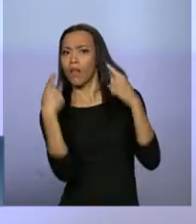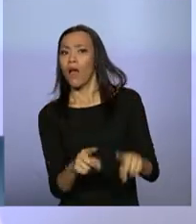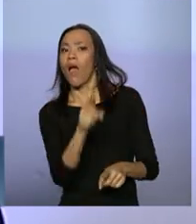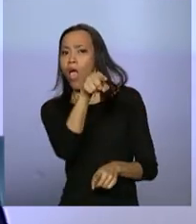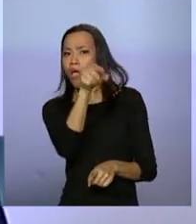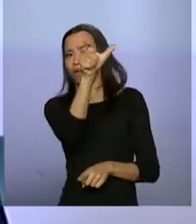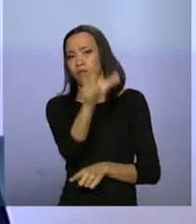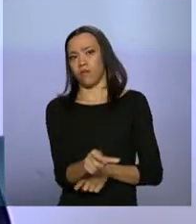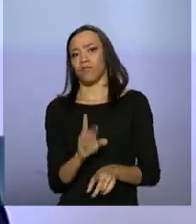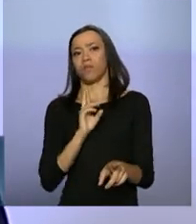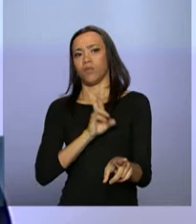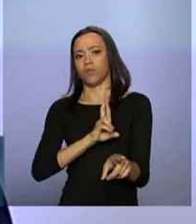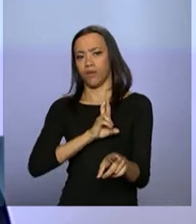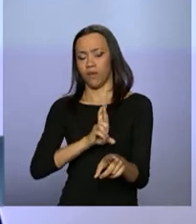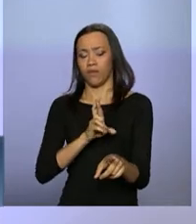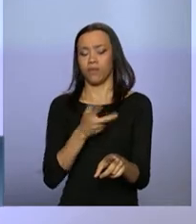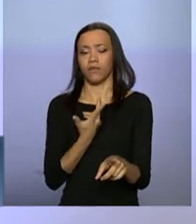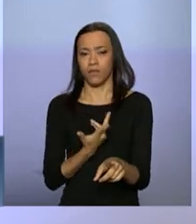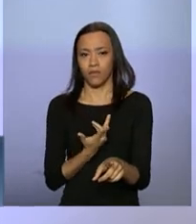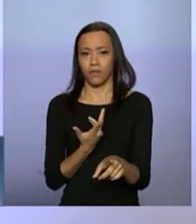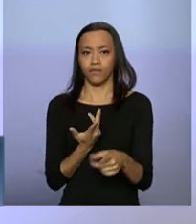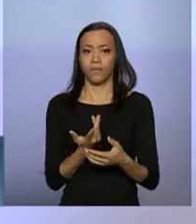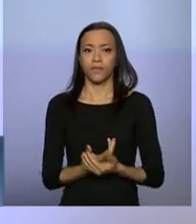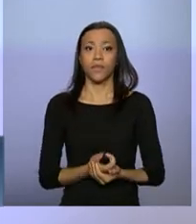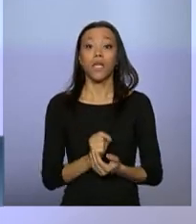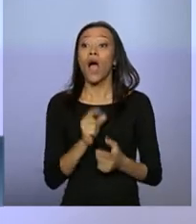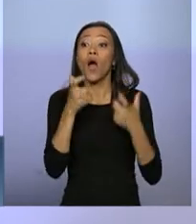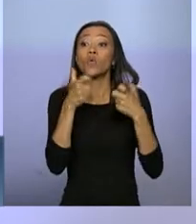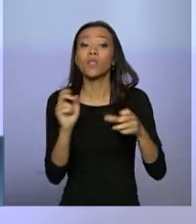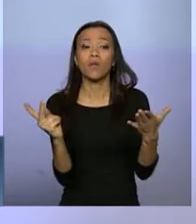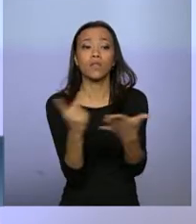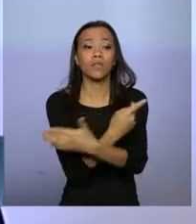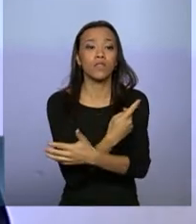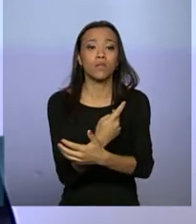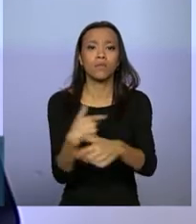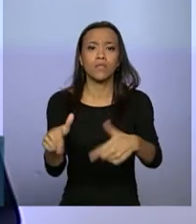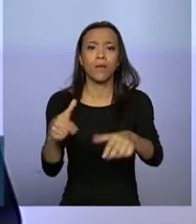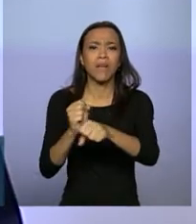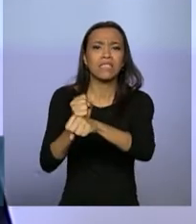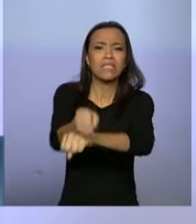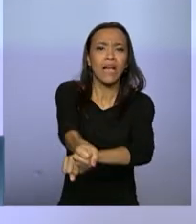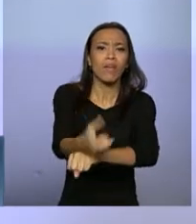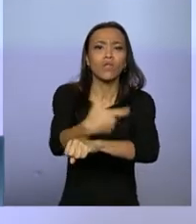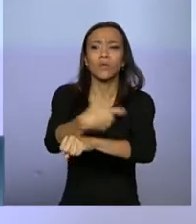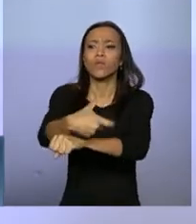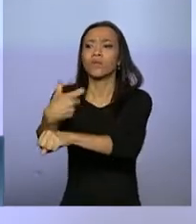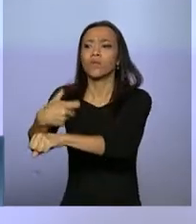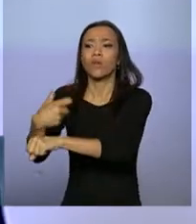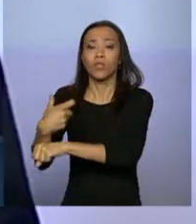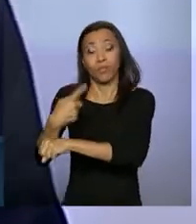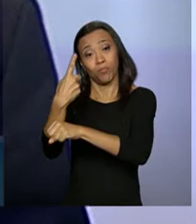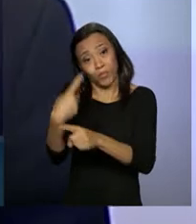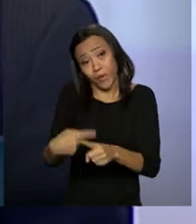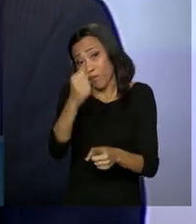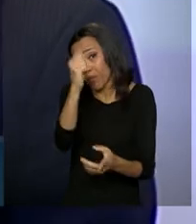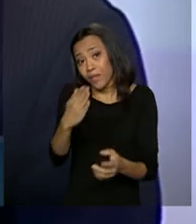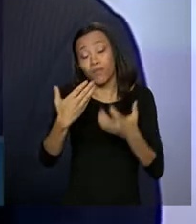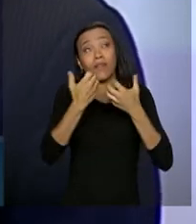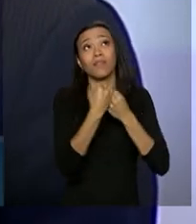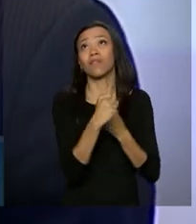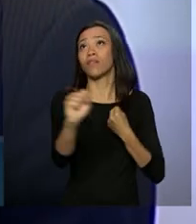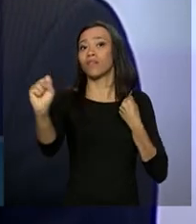Trabalho aonde ocorre o trabalho escravo, porque o Brasil é muito grande, a Pastoral da Terra foi principal